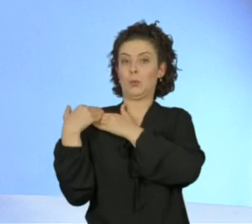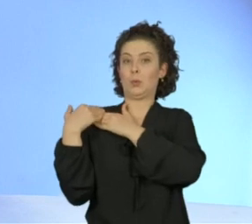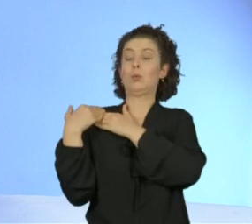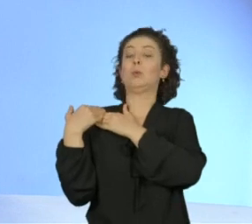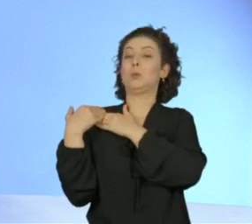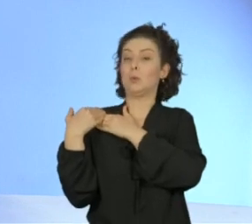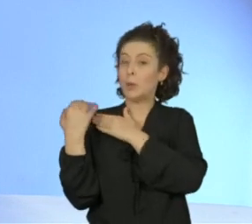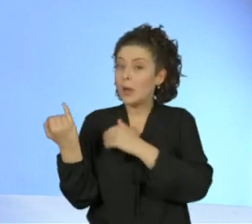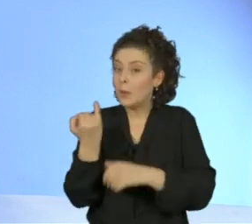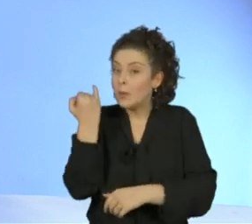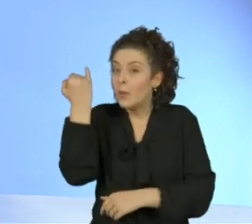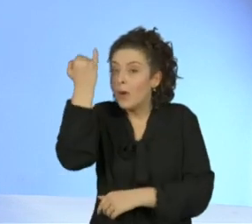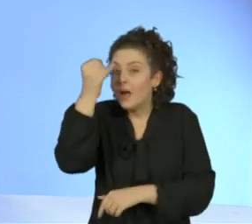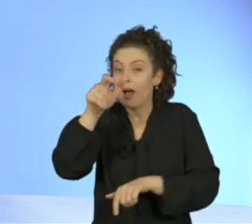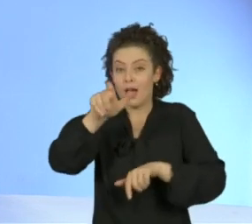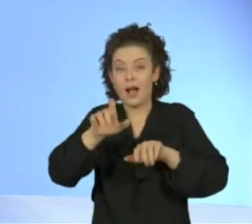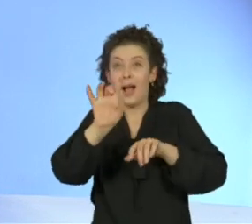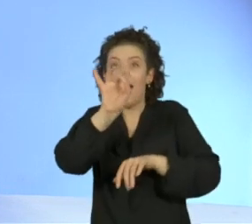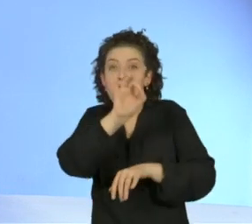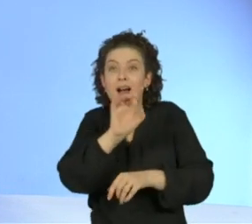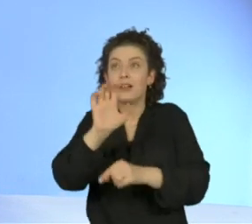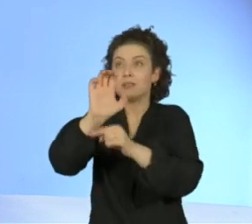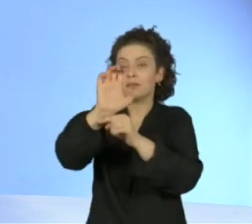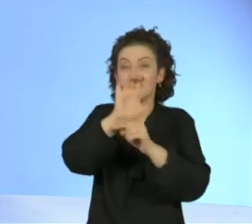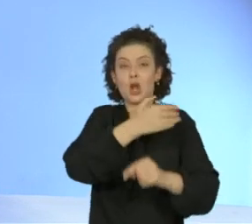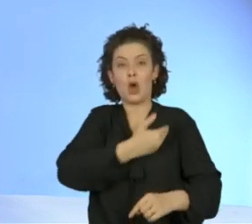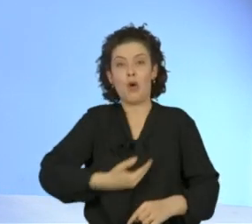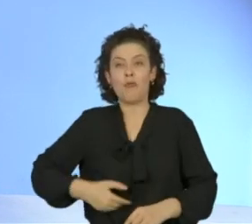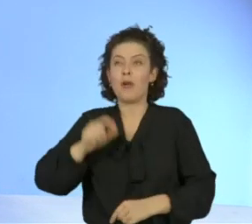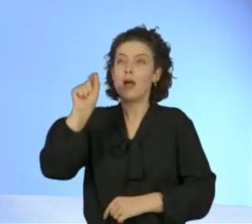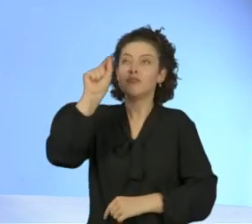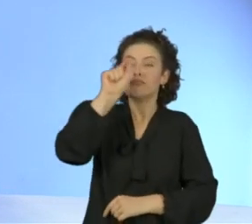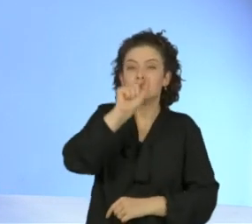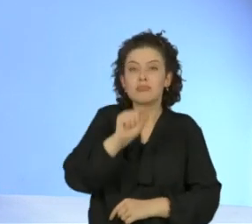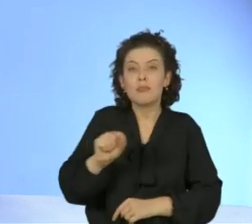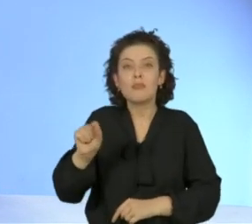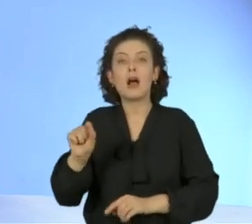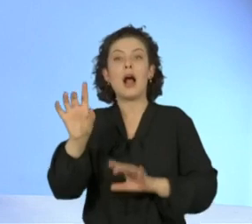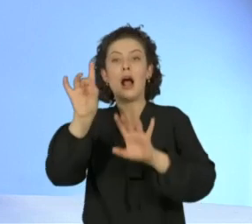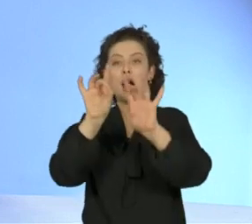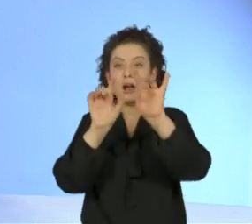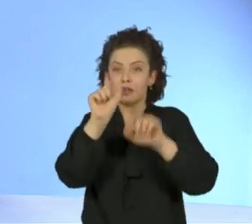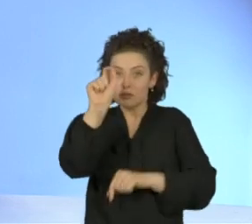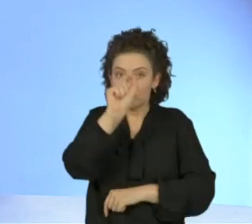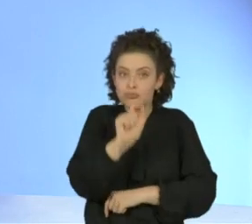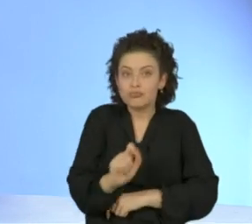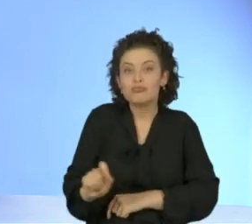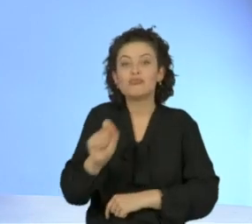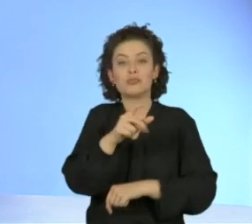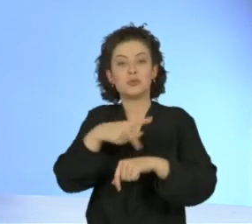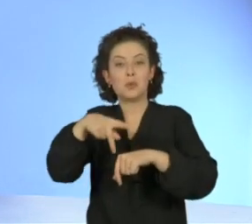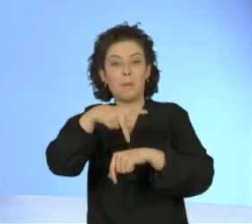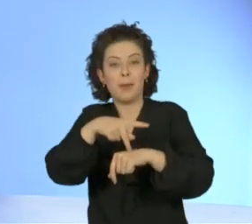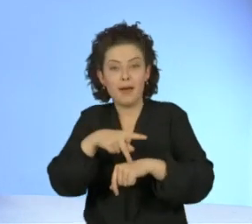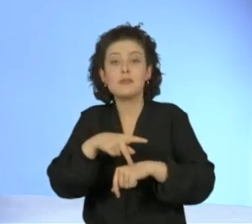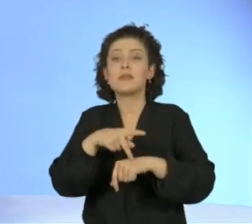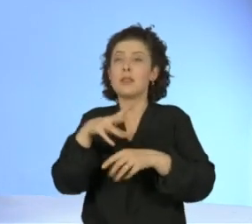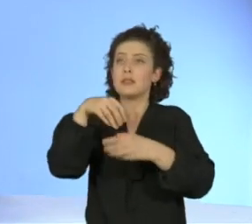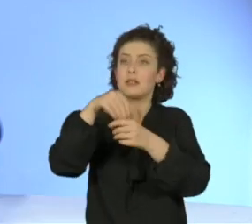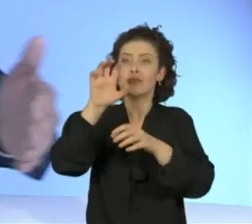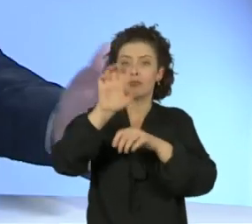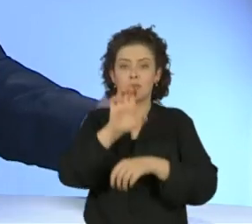que os governadores e prefeitos têm adotado nesse país. Eu não tenho dúvida, e aí os